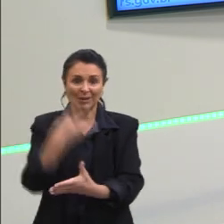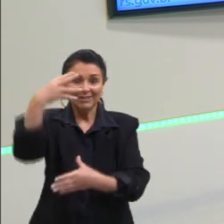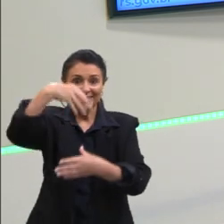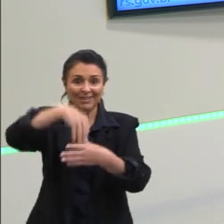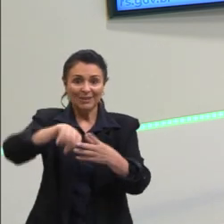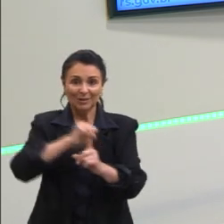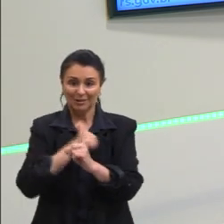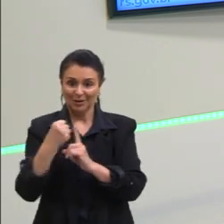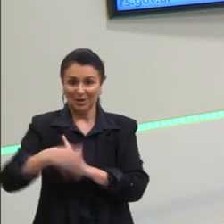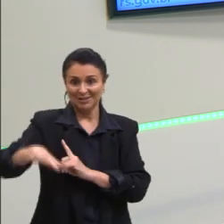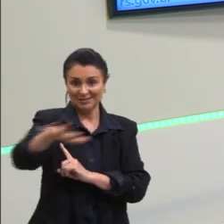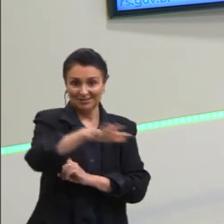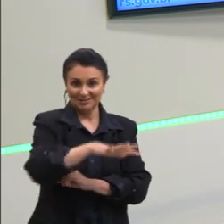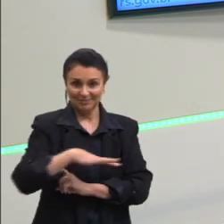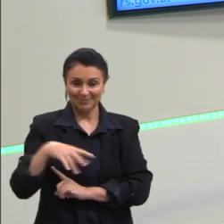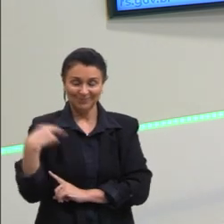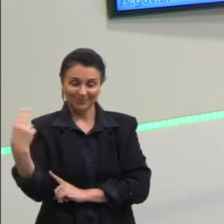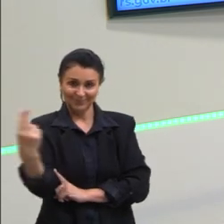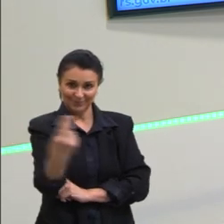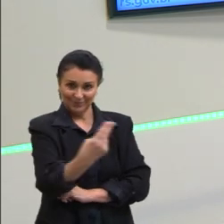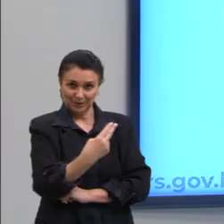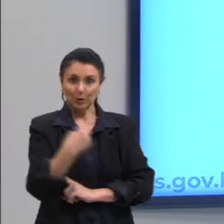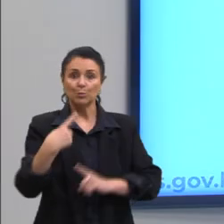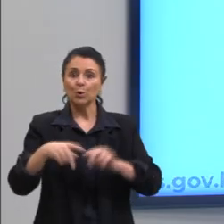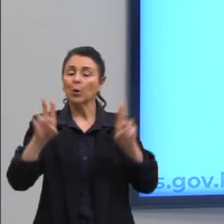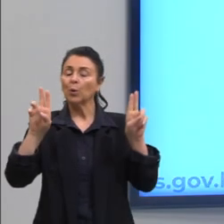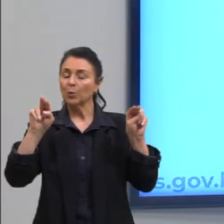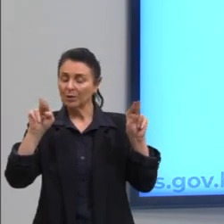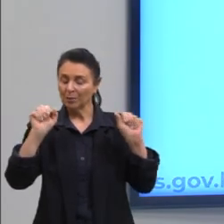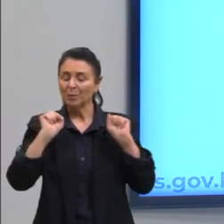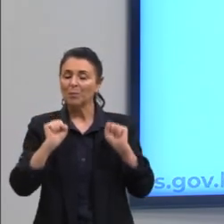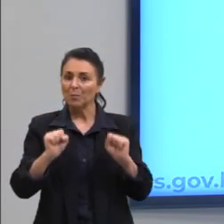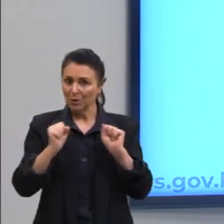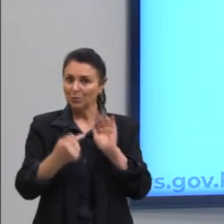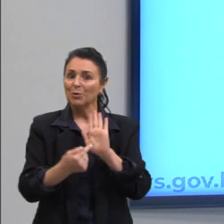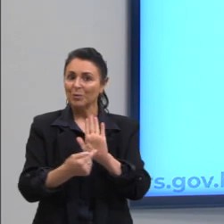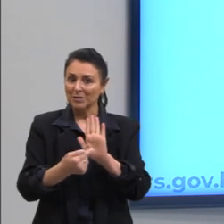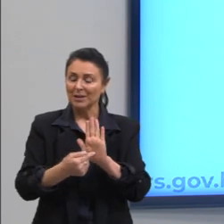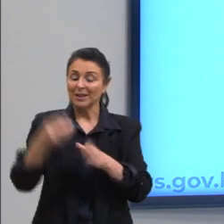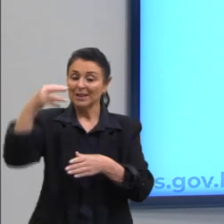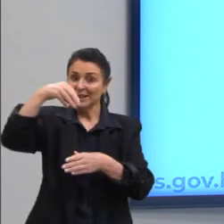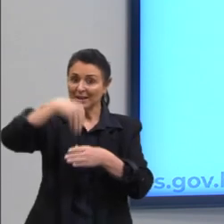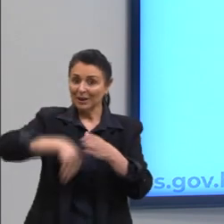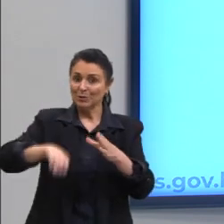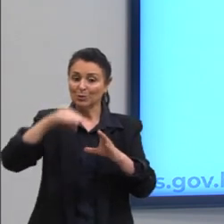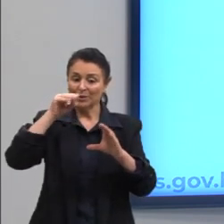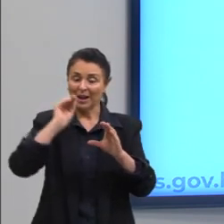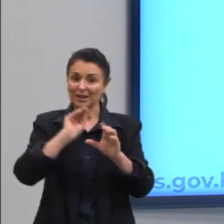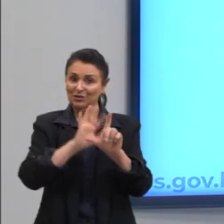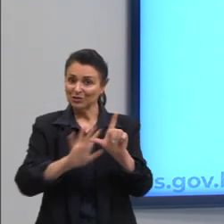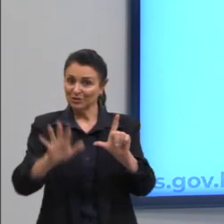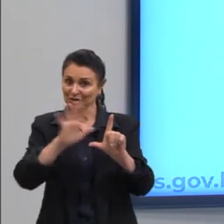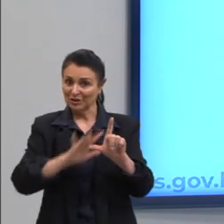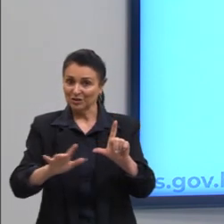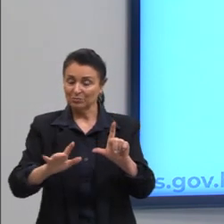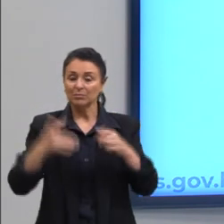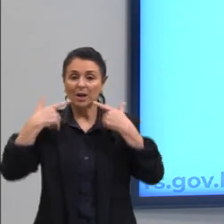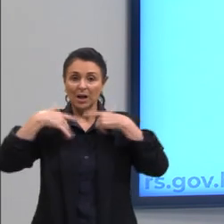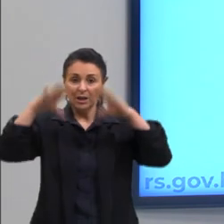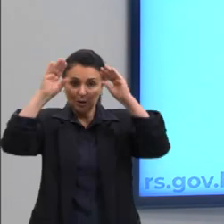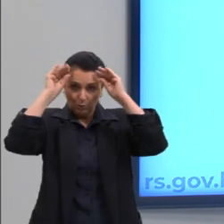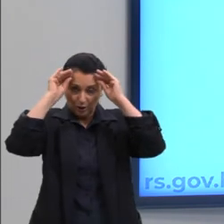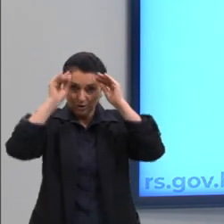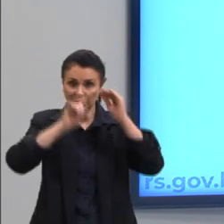esse tema pode ser presente, pode ser o tema dentro de uma charge. Então, linguagem verbal, não verbal, humor,